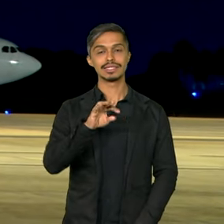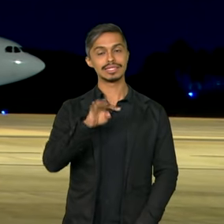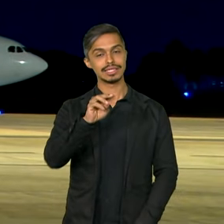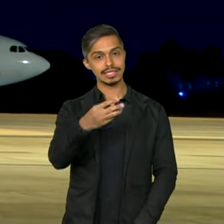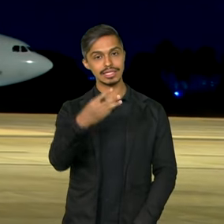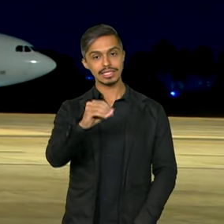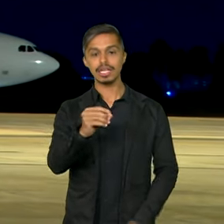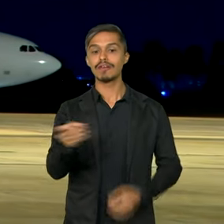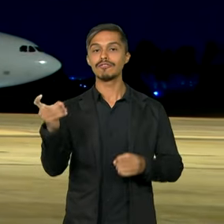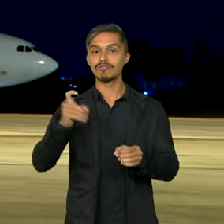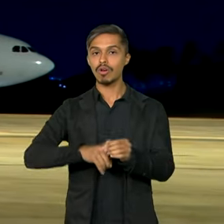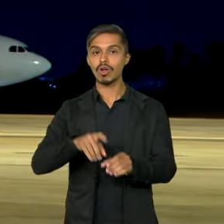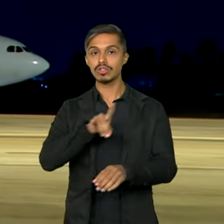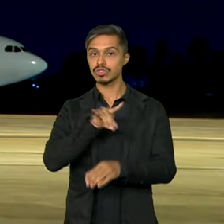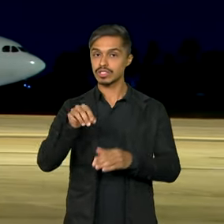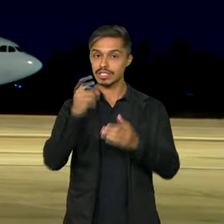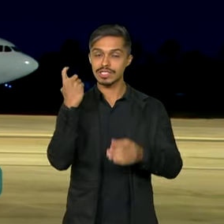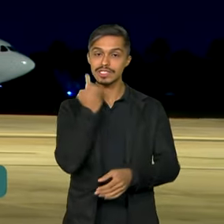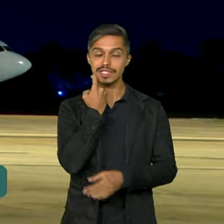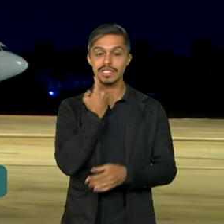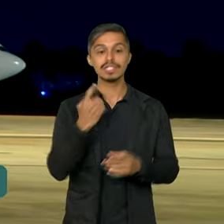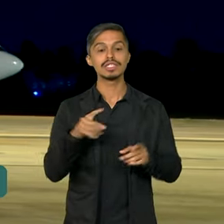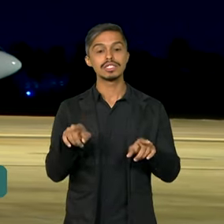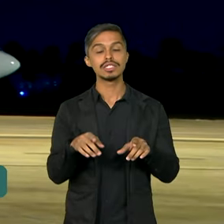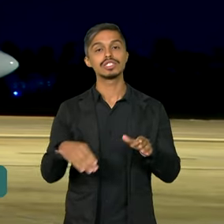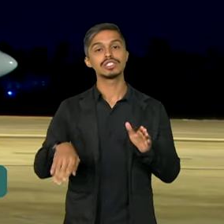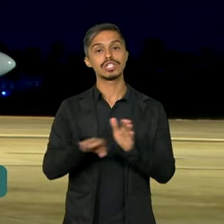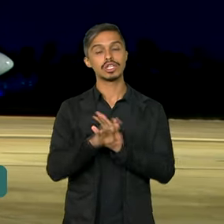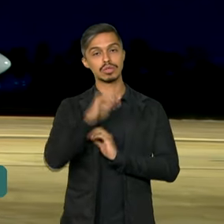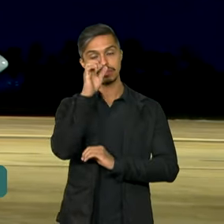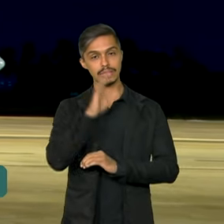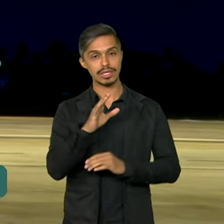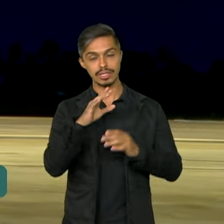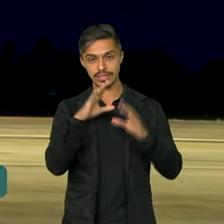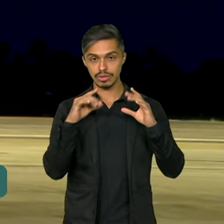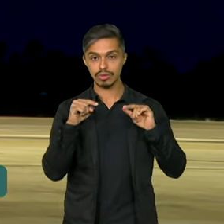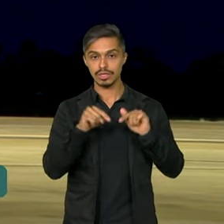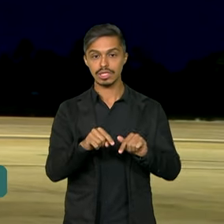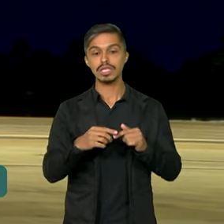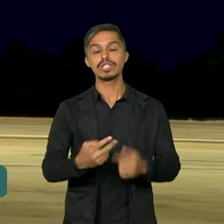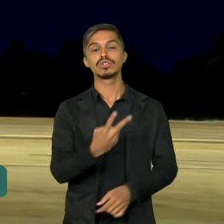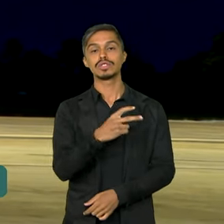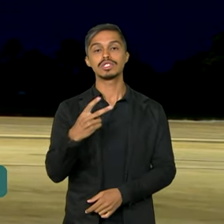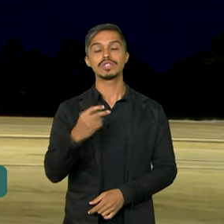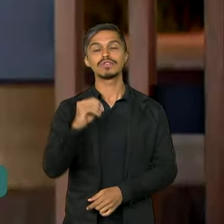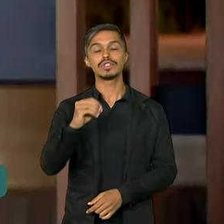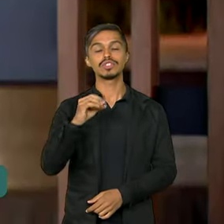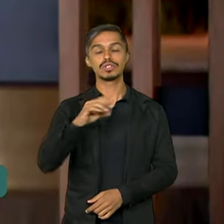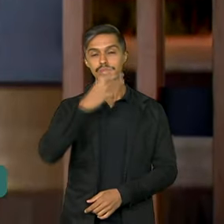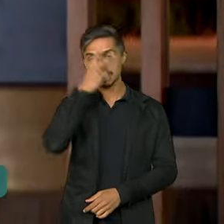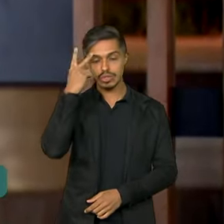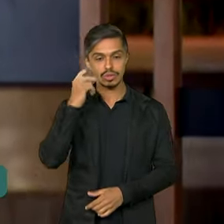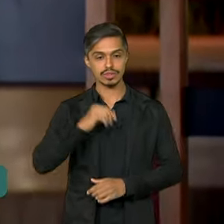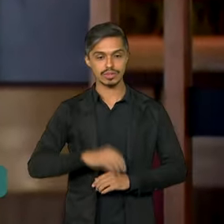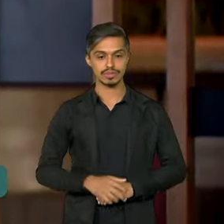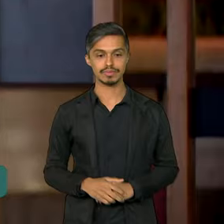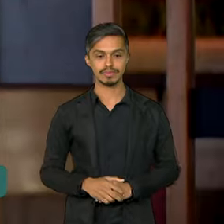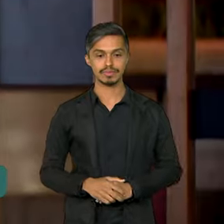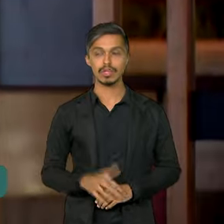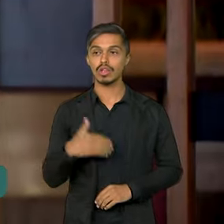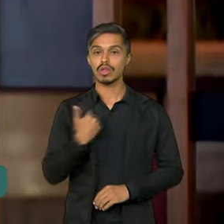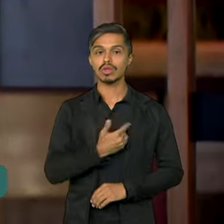mesmo dia e chega ao Brasil no sábado com 220 brasileiros. Nós estamos querendo salvar vidas.